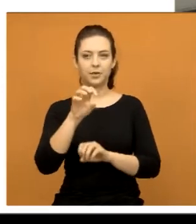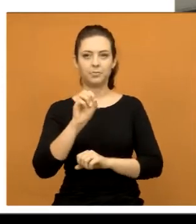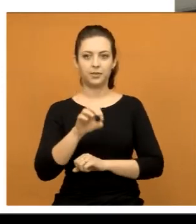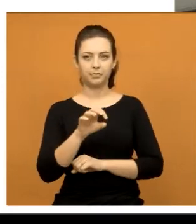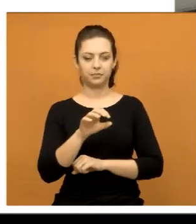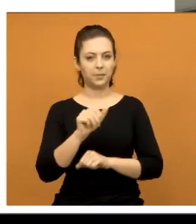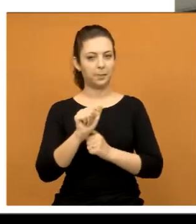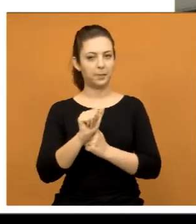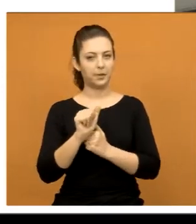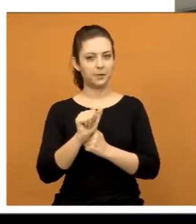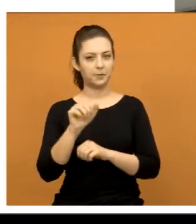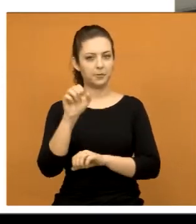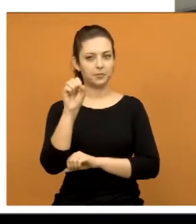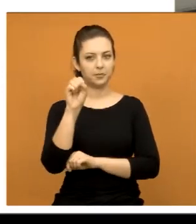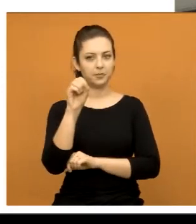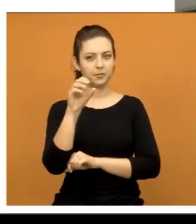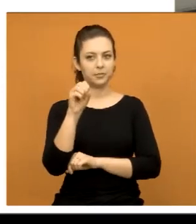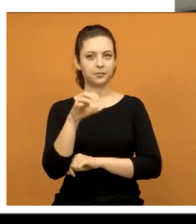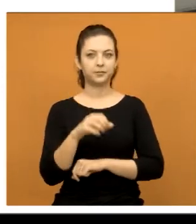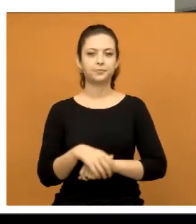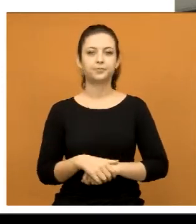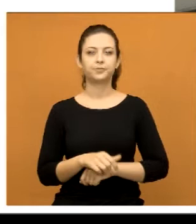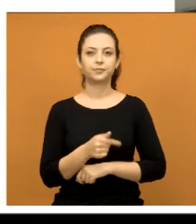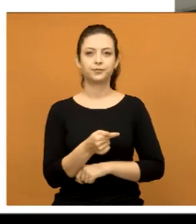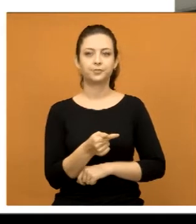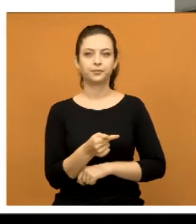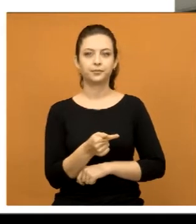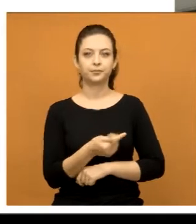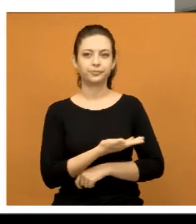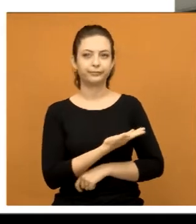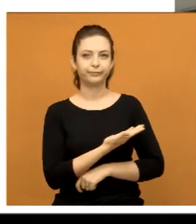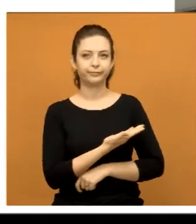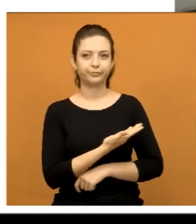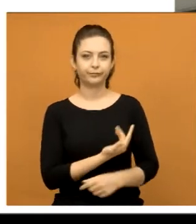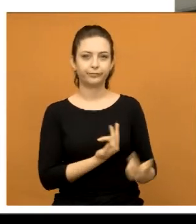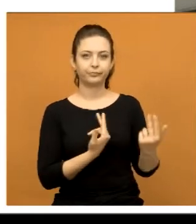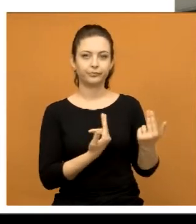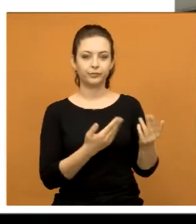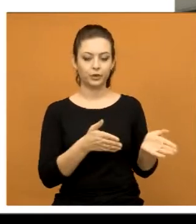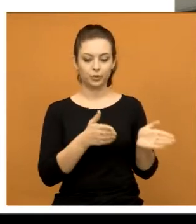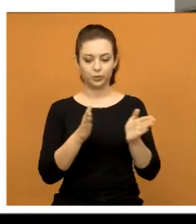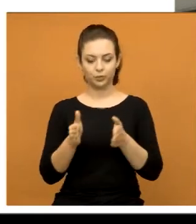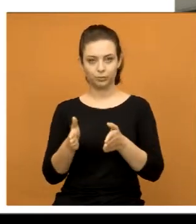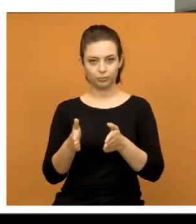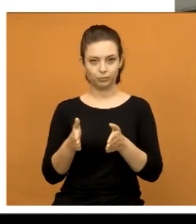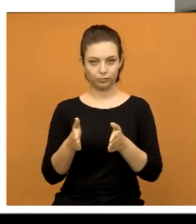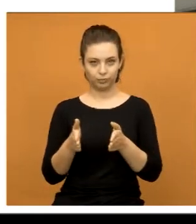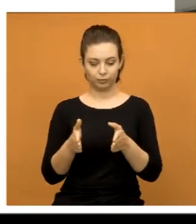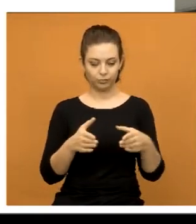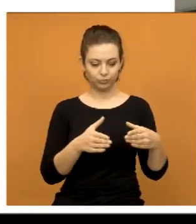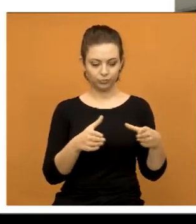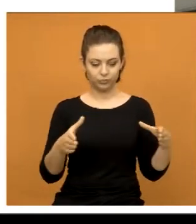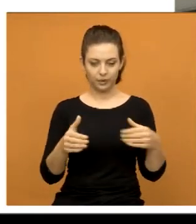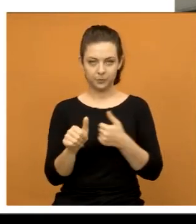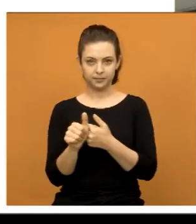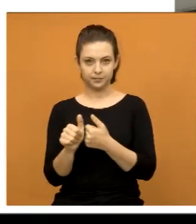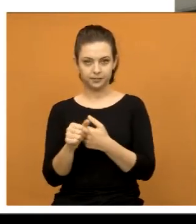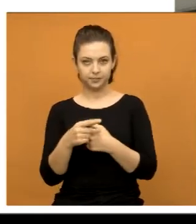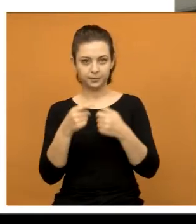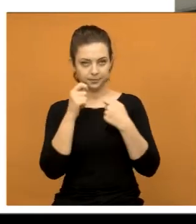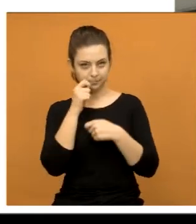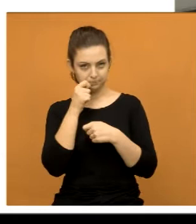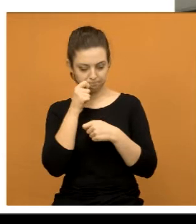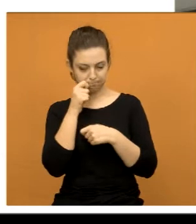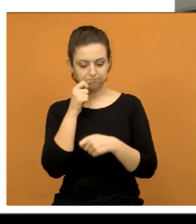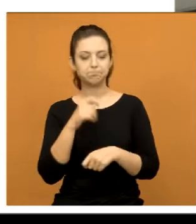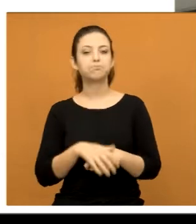É, do semáforo. E aí tem a foto 7 também, que é de um lado ou de outro, que eu tirei lá perto da padaria,